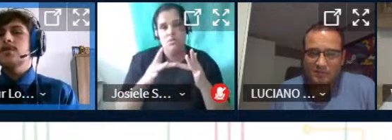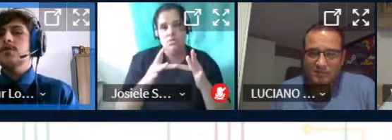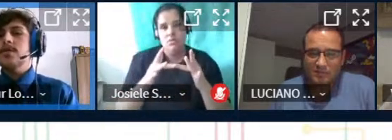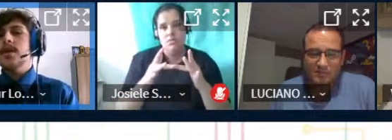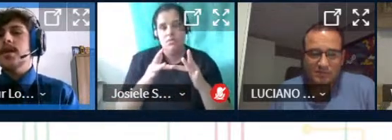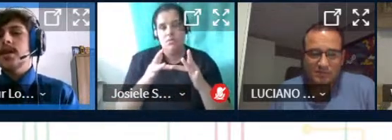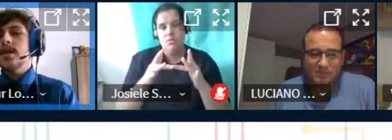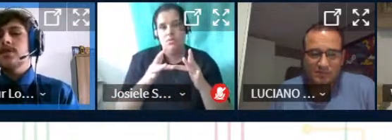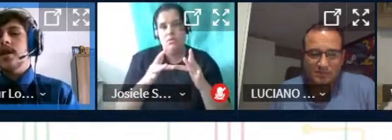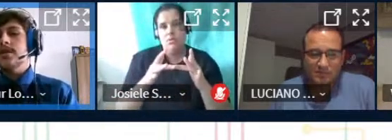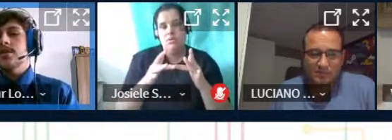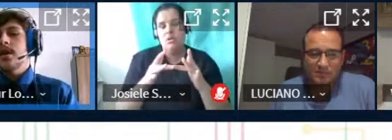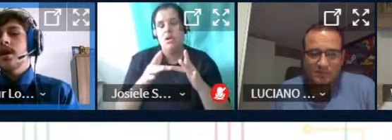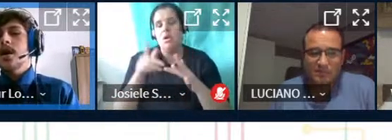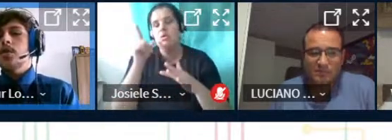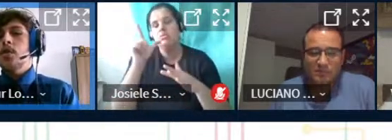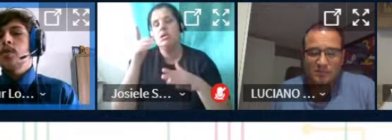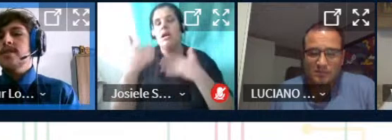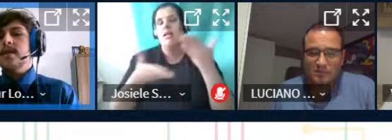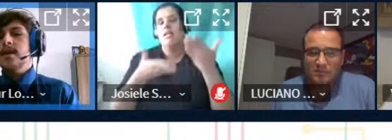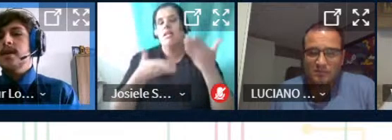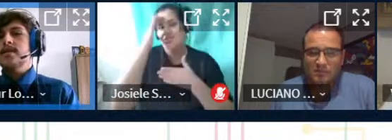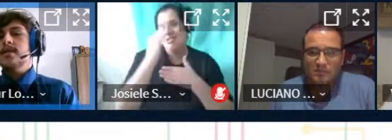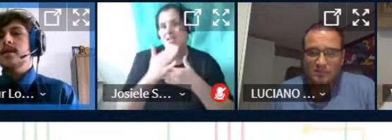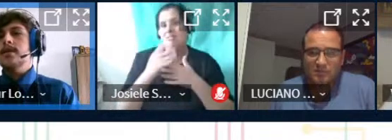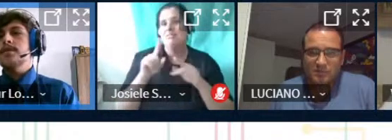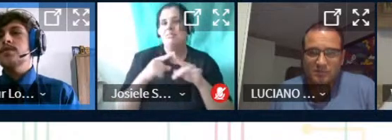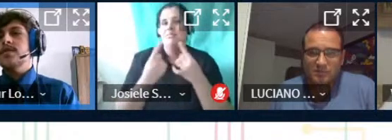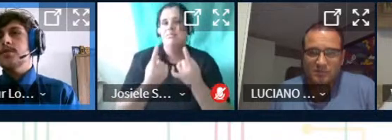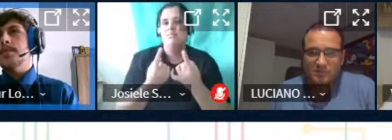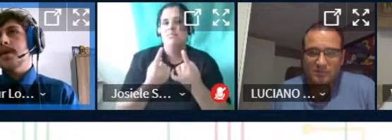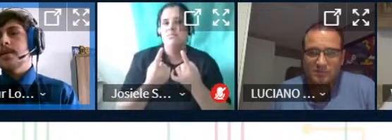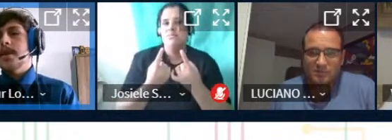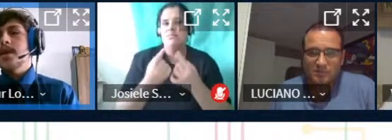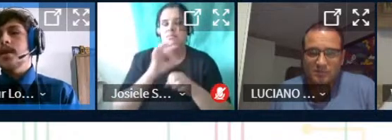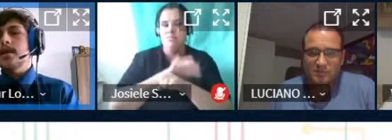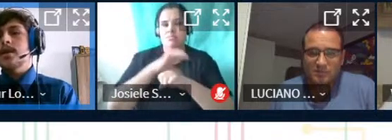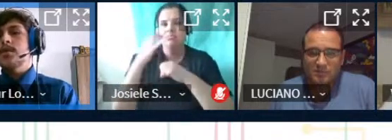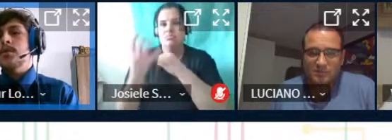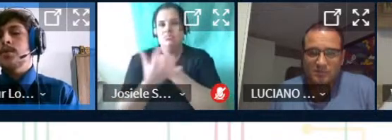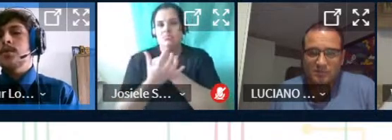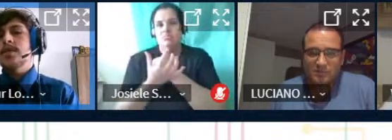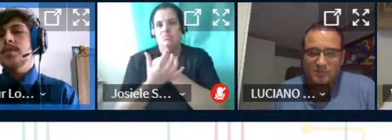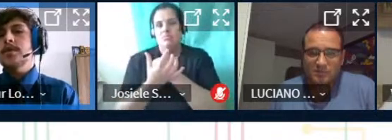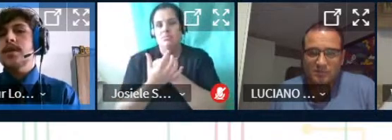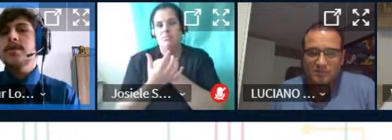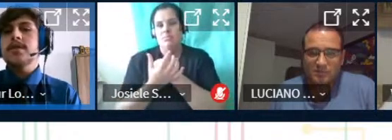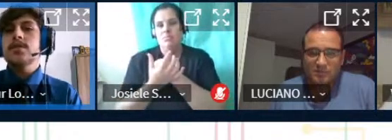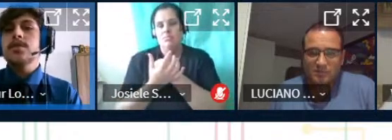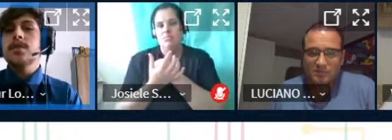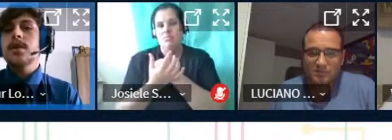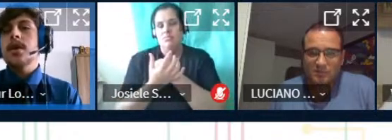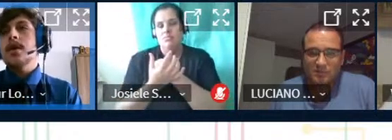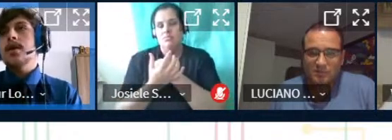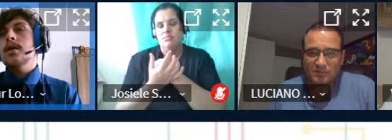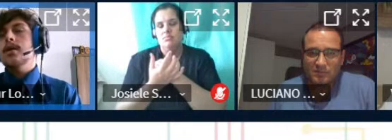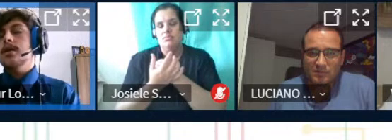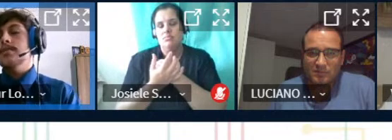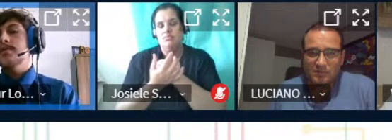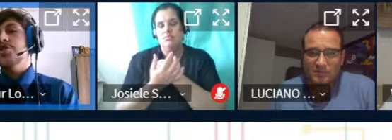diretamente a gente consegue atender ele direto com essa função da pandemia que o conhecimento estava sendo